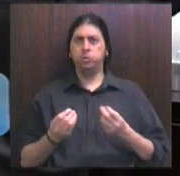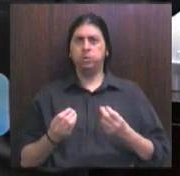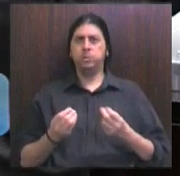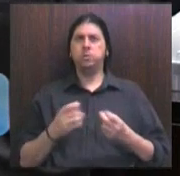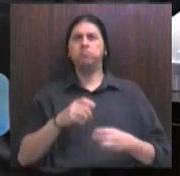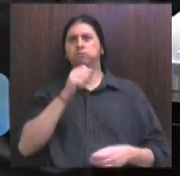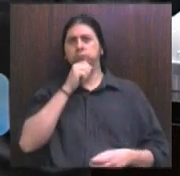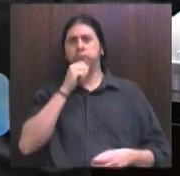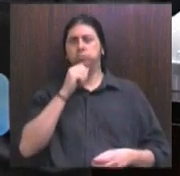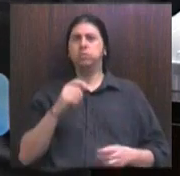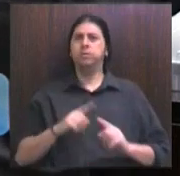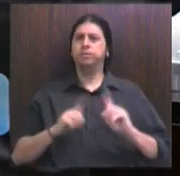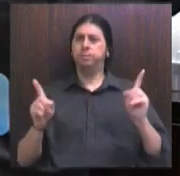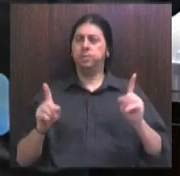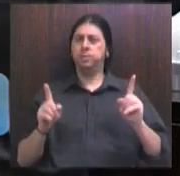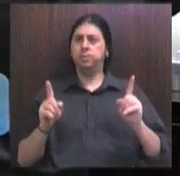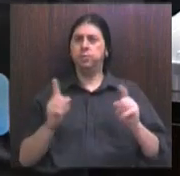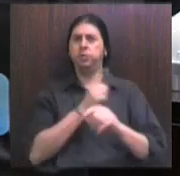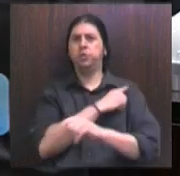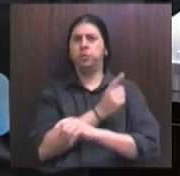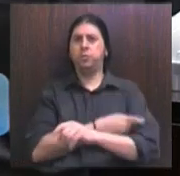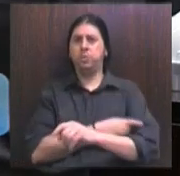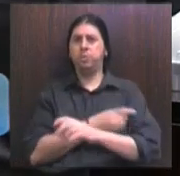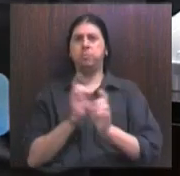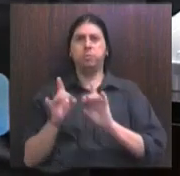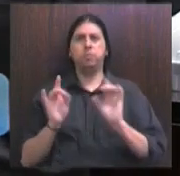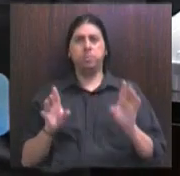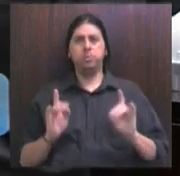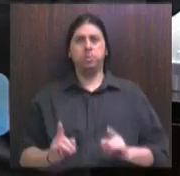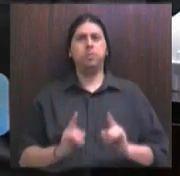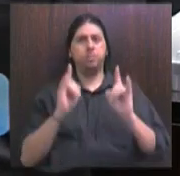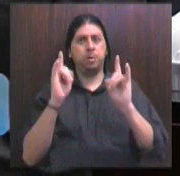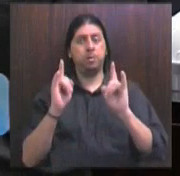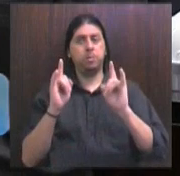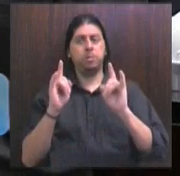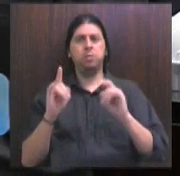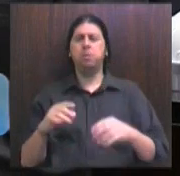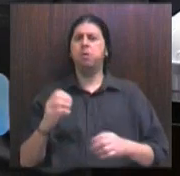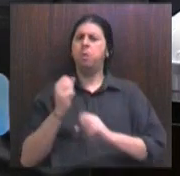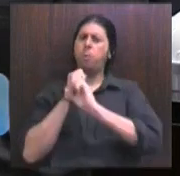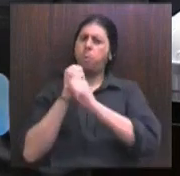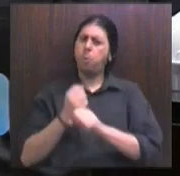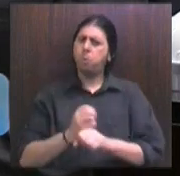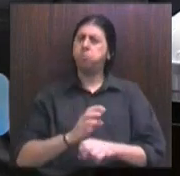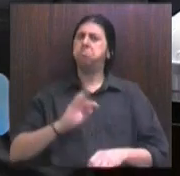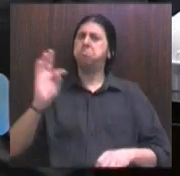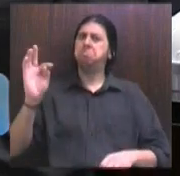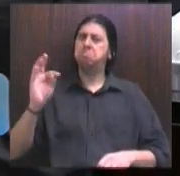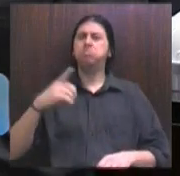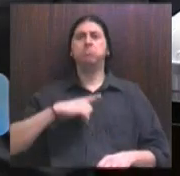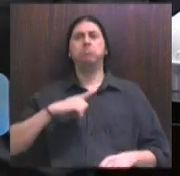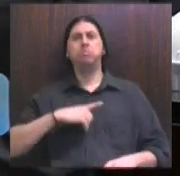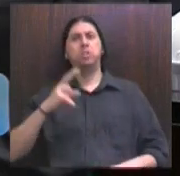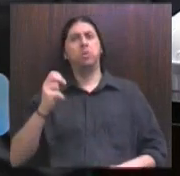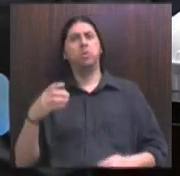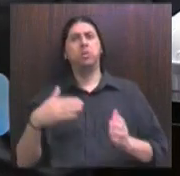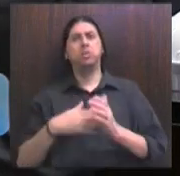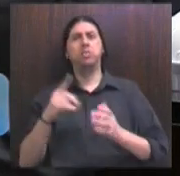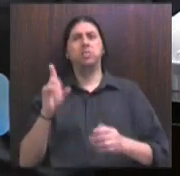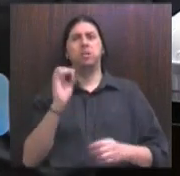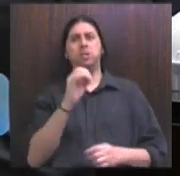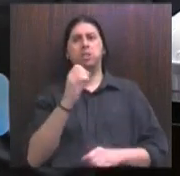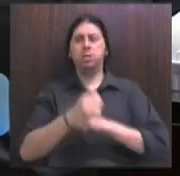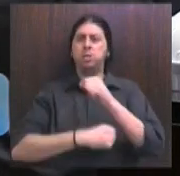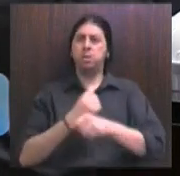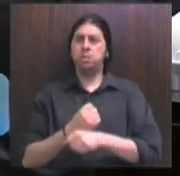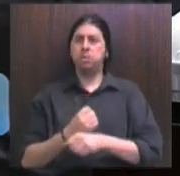muito antigo e principalmente os prédios duradouros, tem hoje aí do Estado. E hoje, quando se vê as